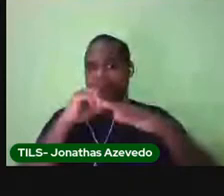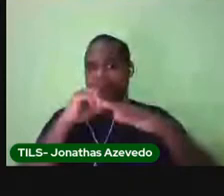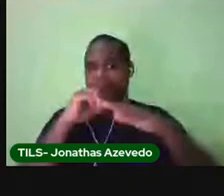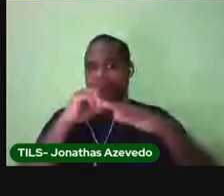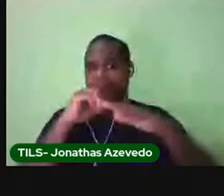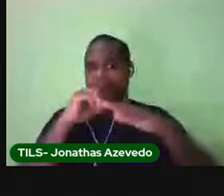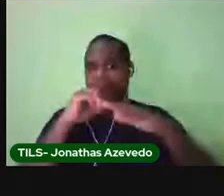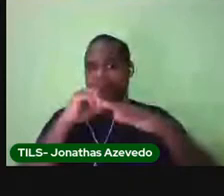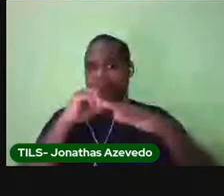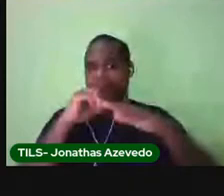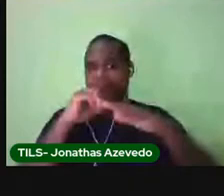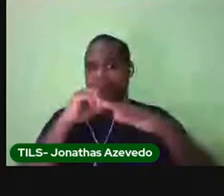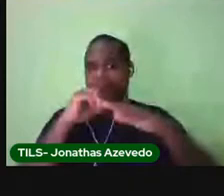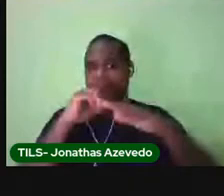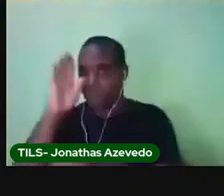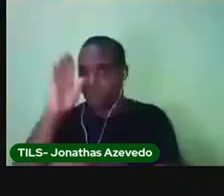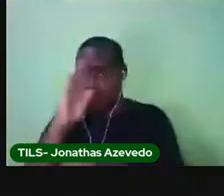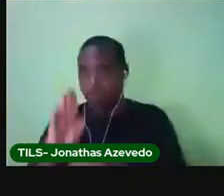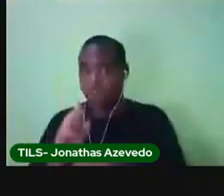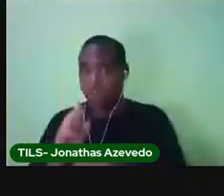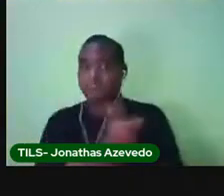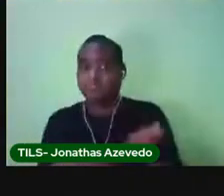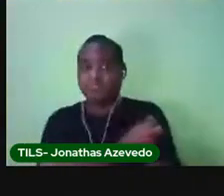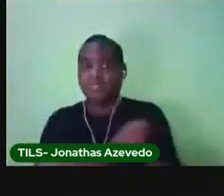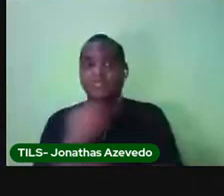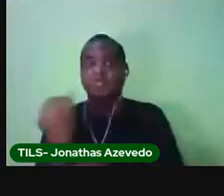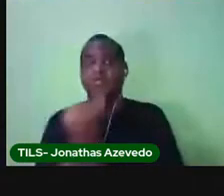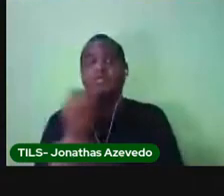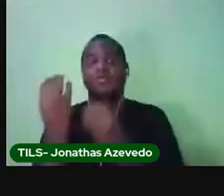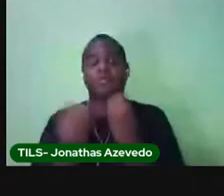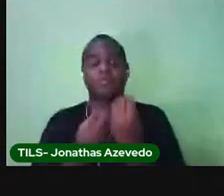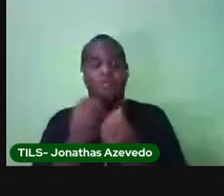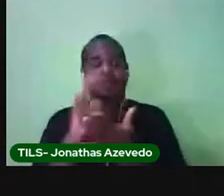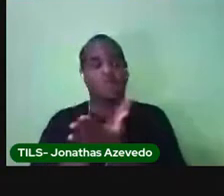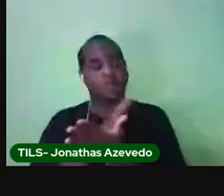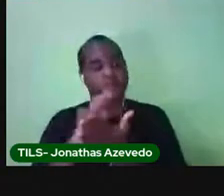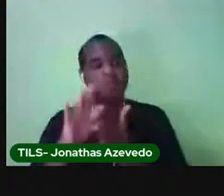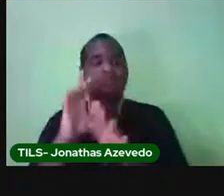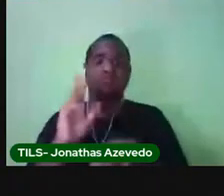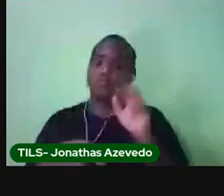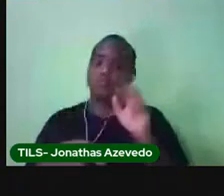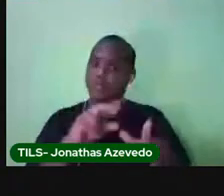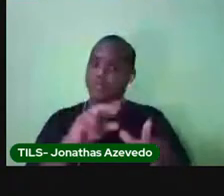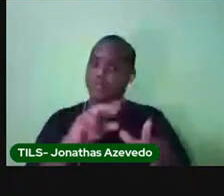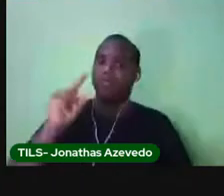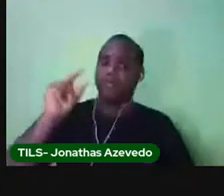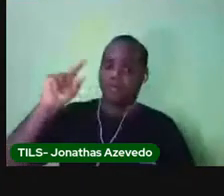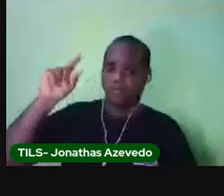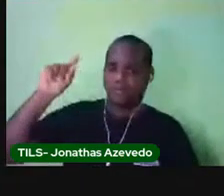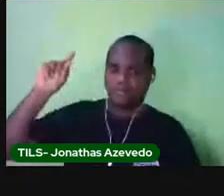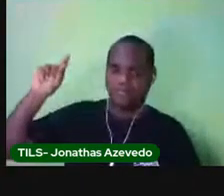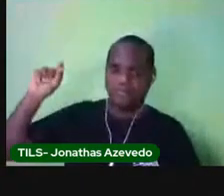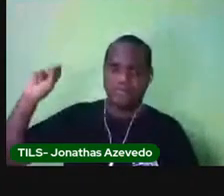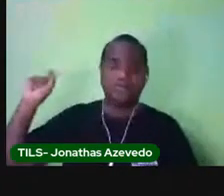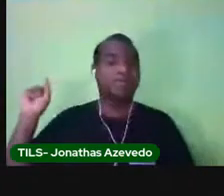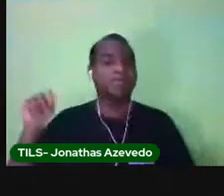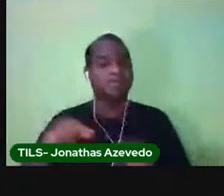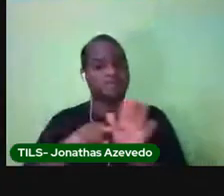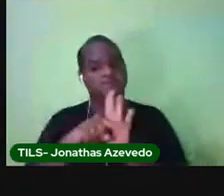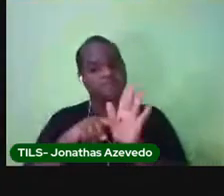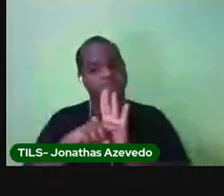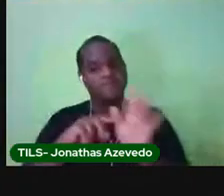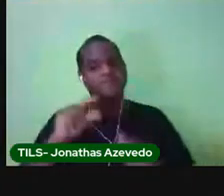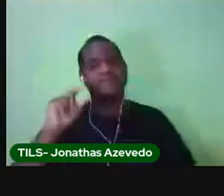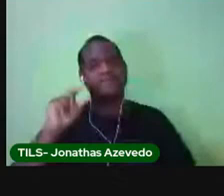certo? A Pró falou de algumas que muito, muito, muito antigamente essas doenças matavam as